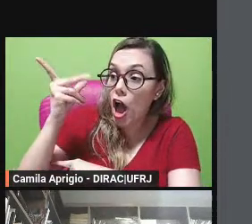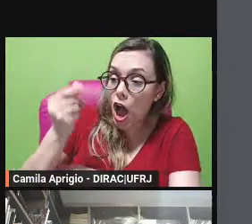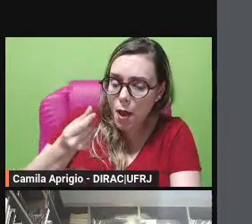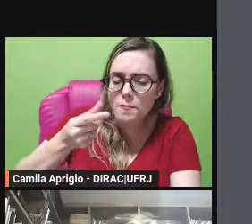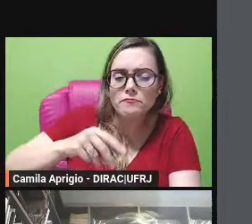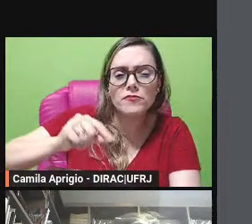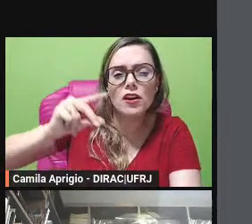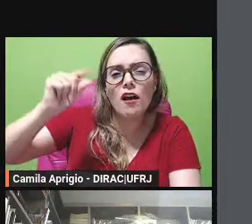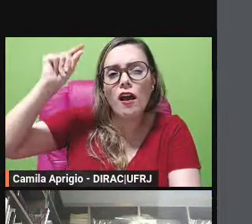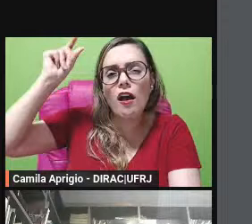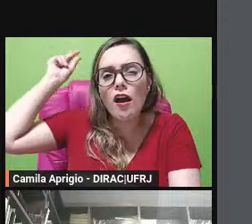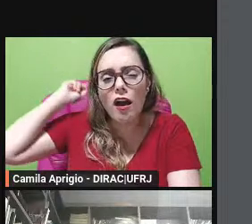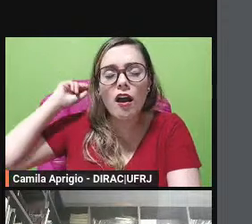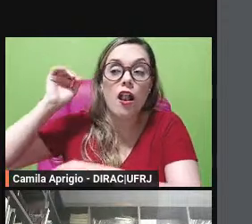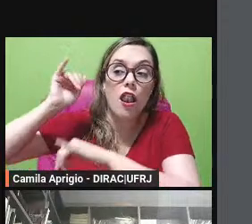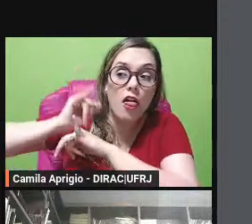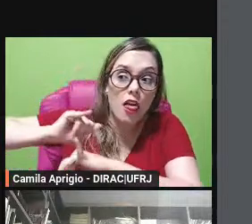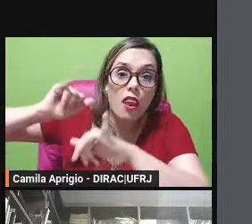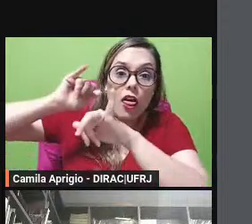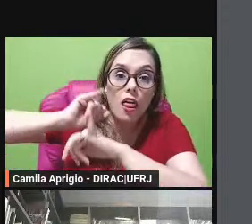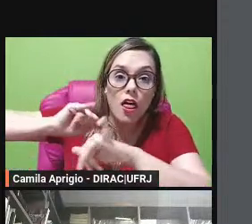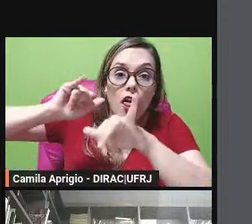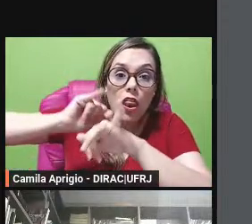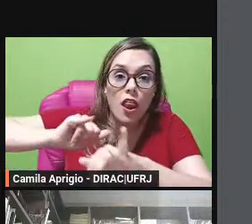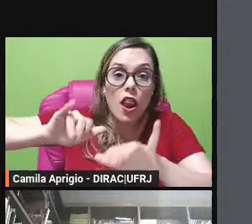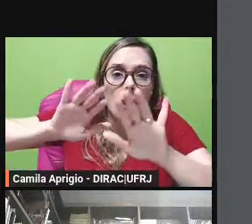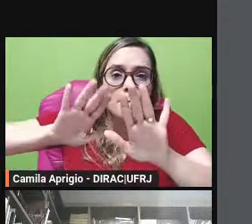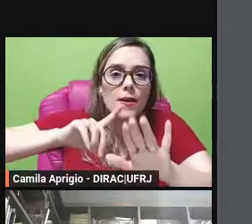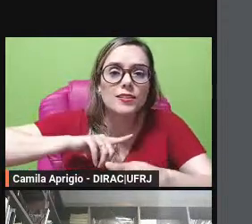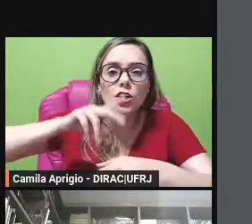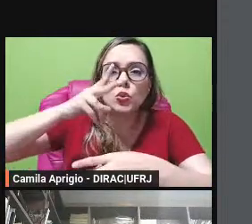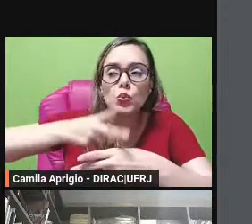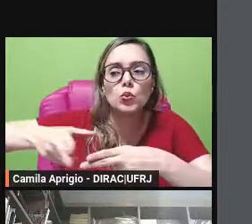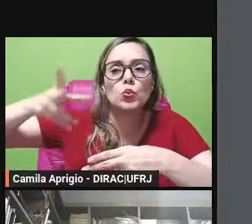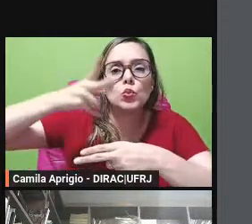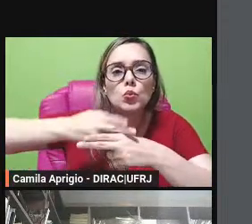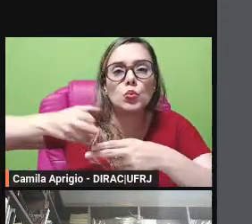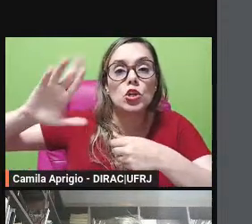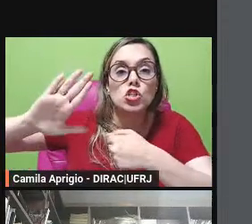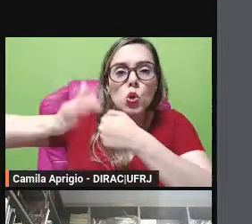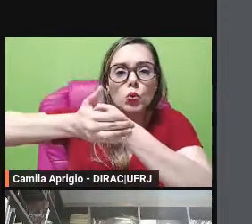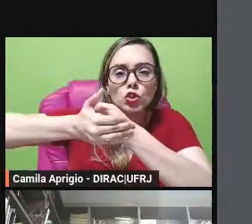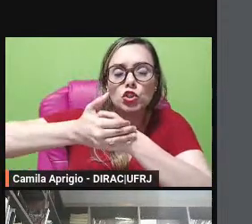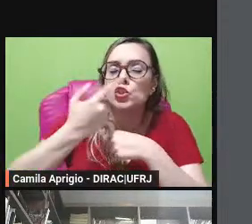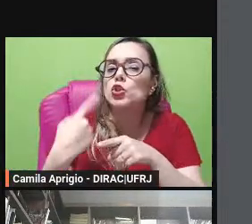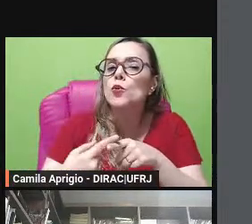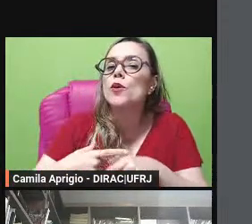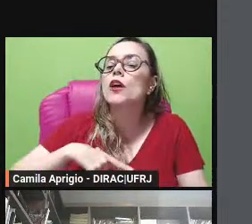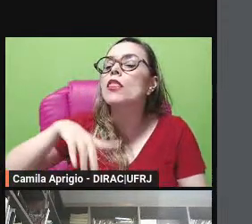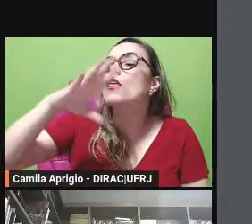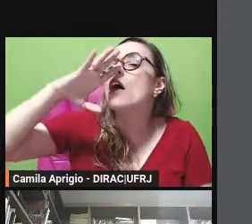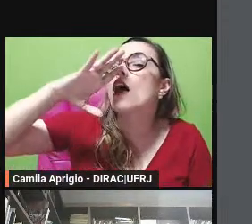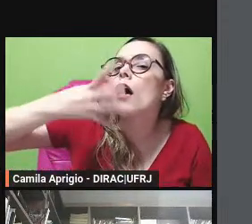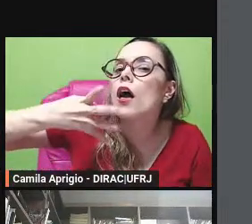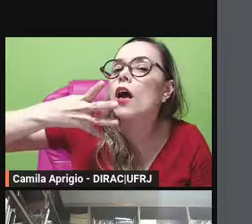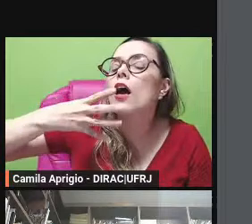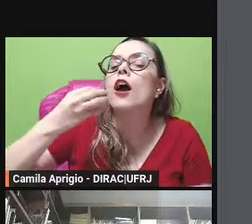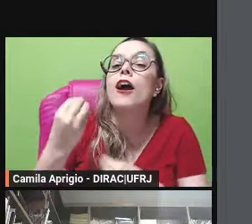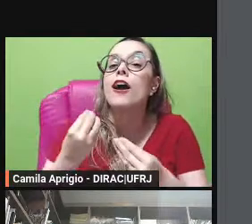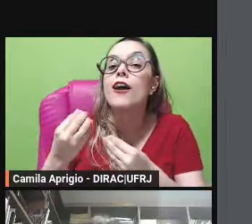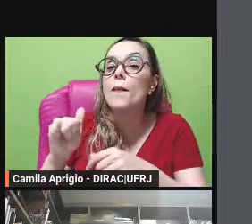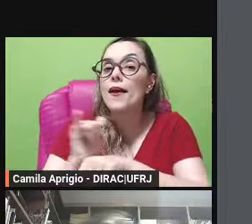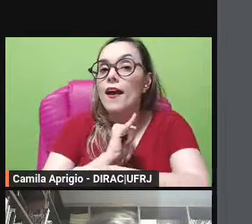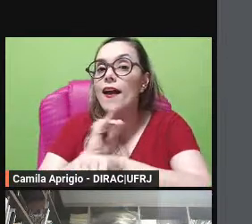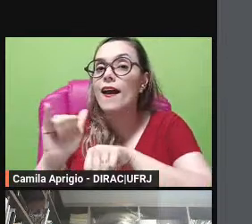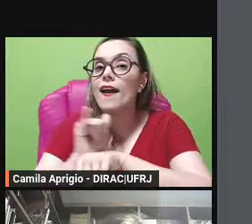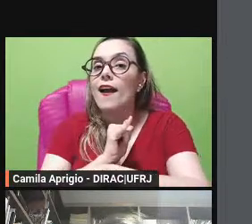forma velada por meio de alegorias uma visão crítica capaz de driblar os mecanismos de silenciamento de